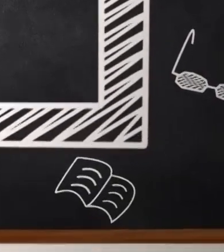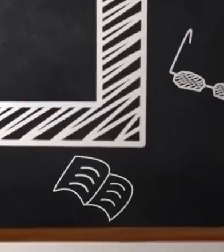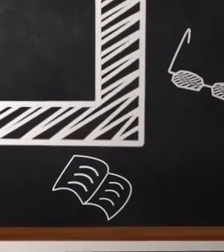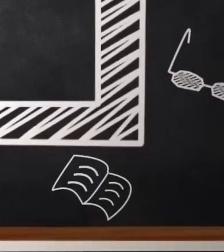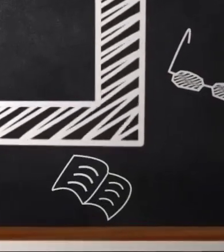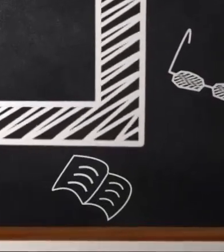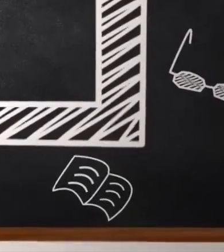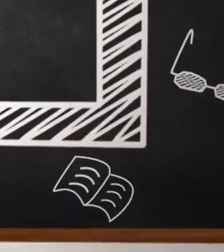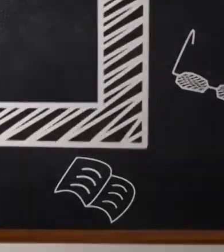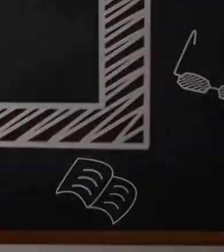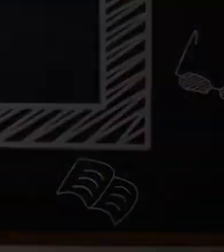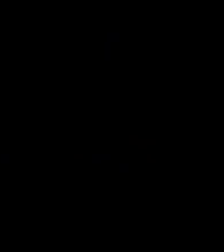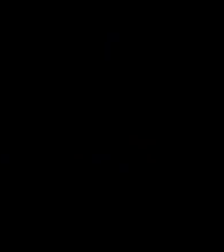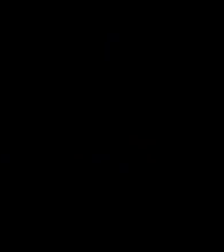Transcrição e Transcrição Quintena Coelho e